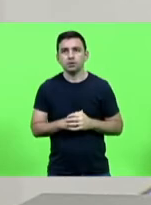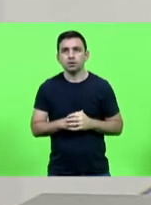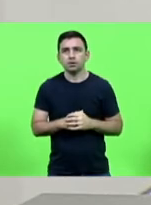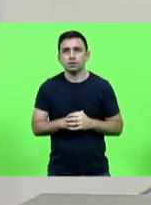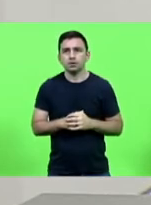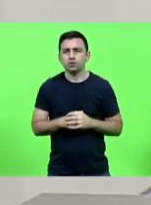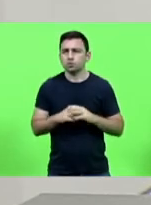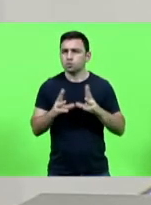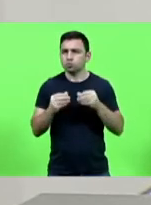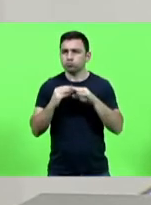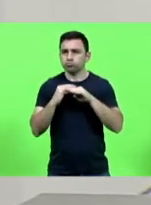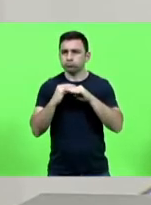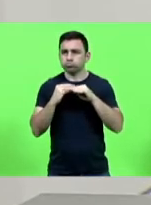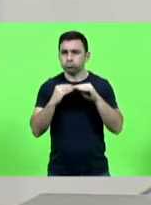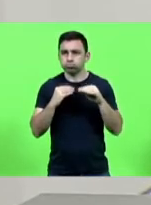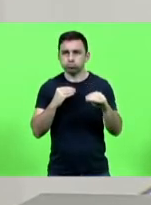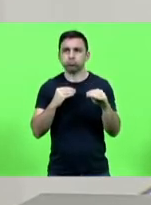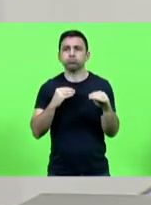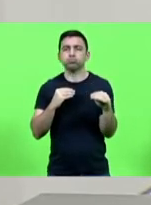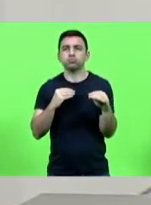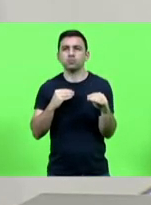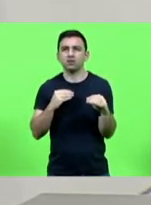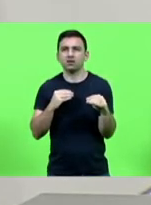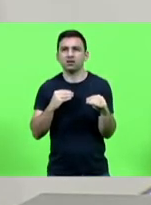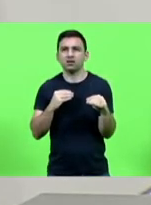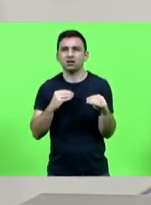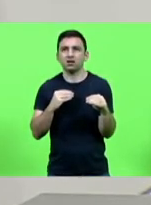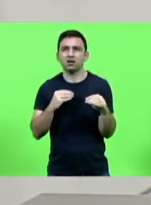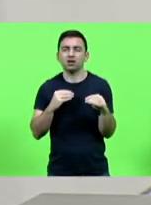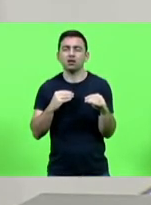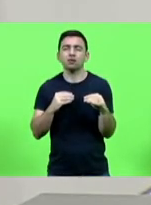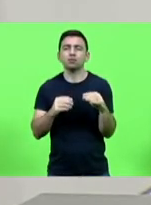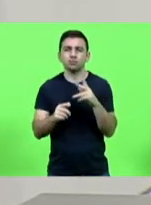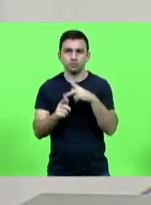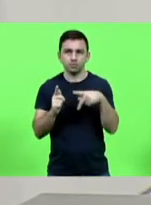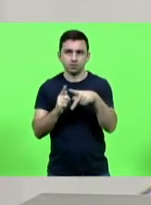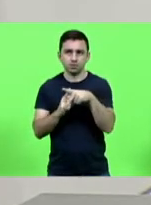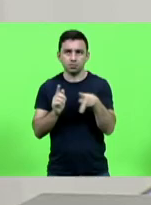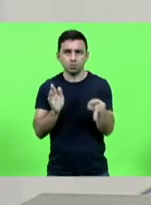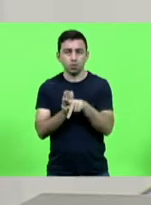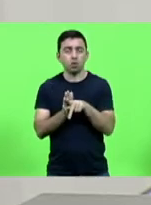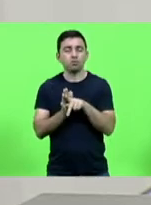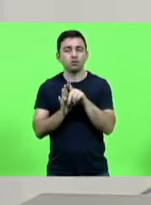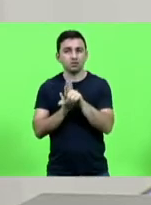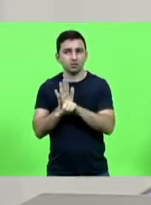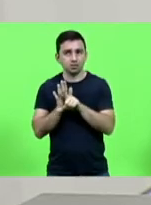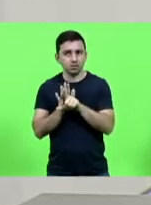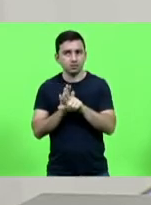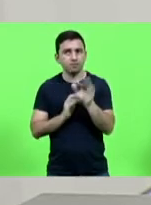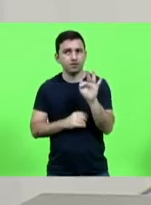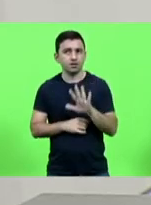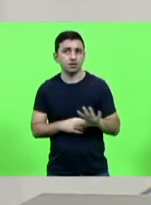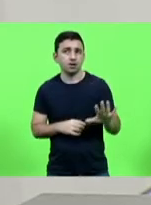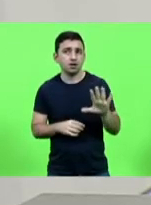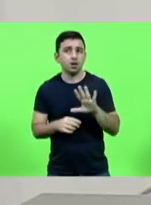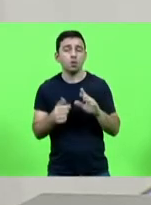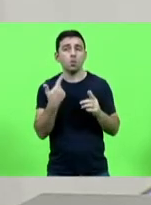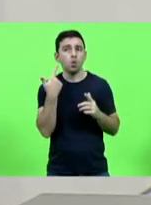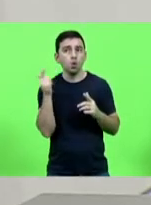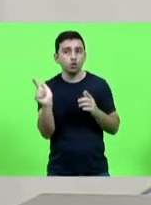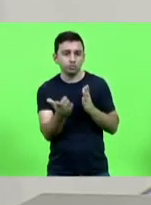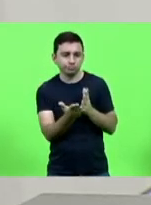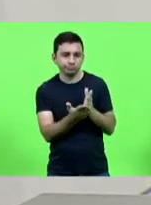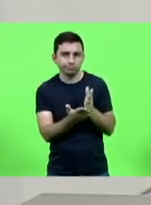estabelecida a questão previdenciária na legislação federal mas os demais segmentos da